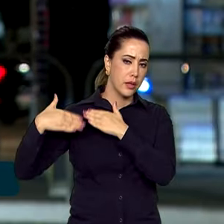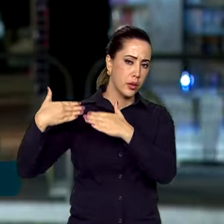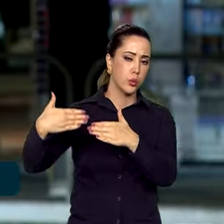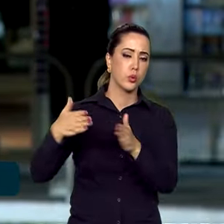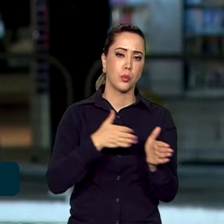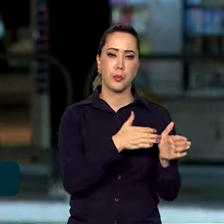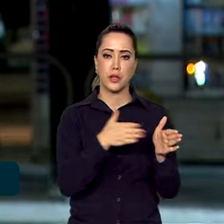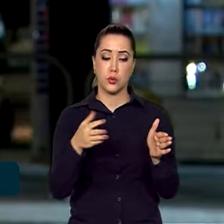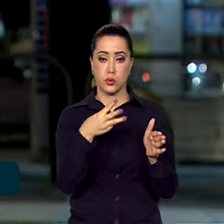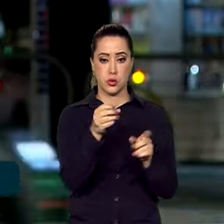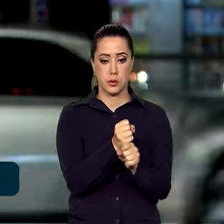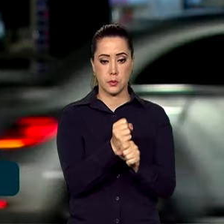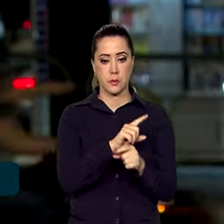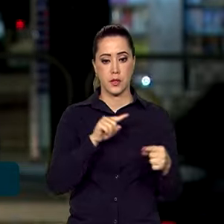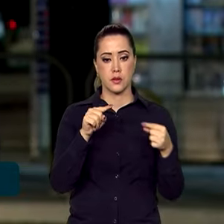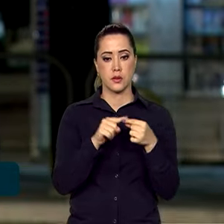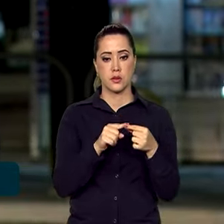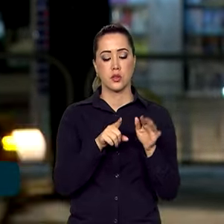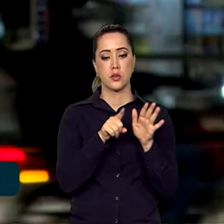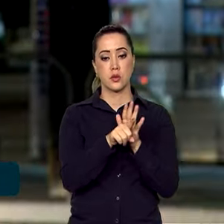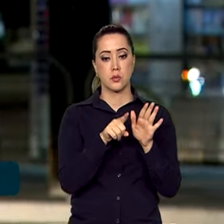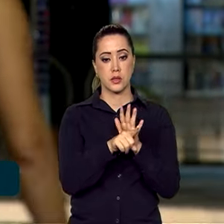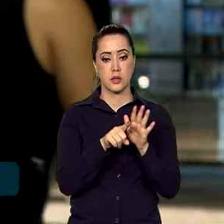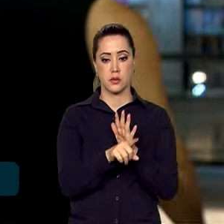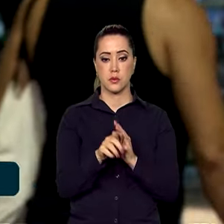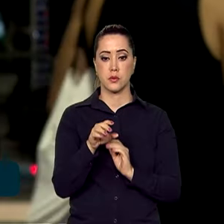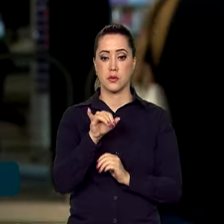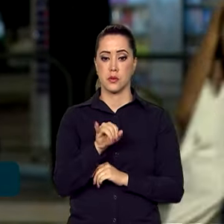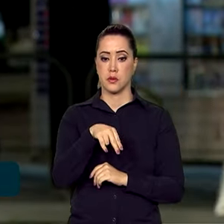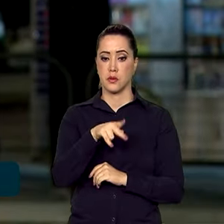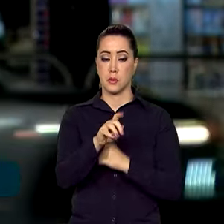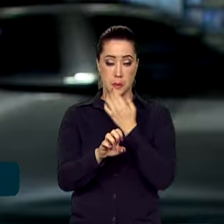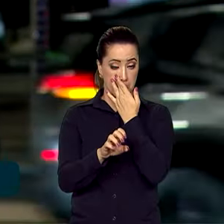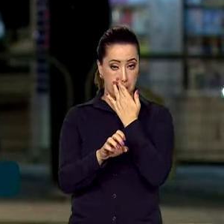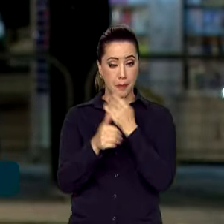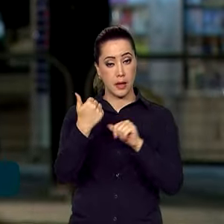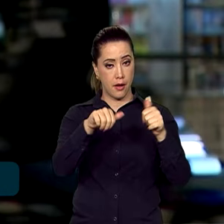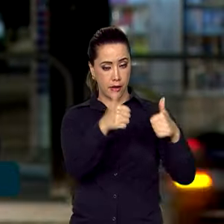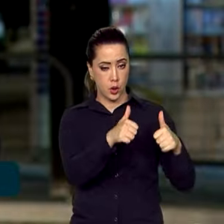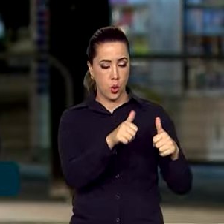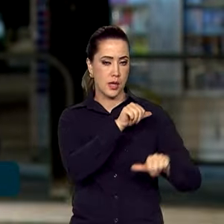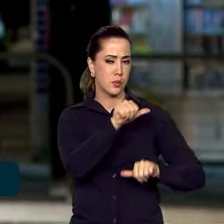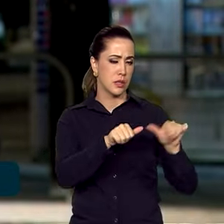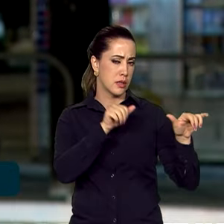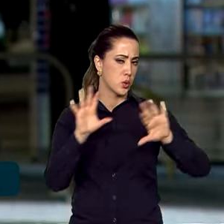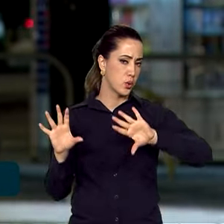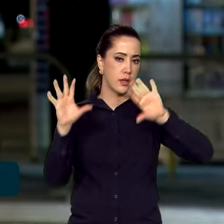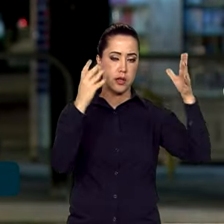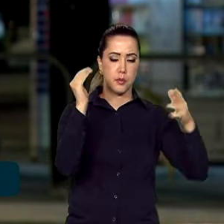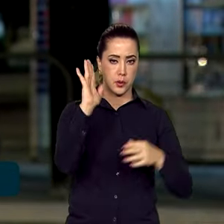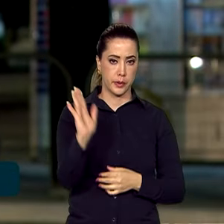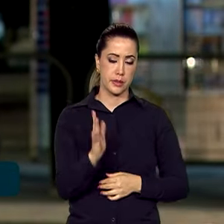realizado pelo Instituto Nacional de Pesquisas Espaciais, o INPE, que analisou dados de mudanças climáticas no